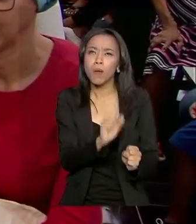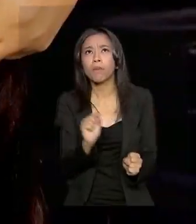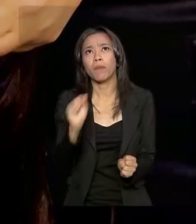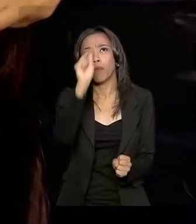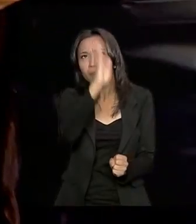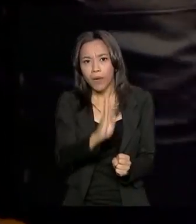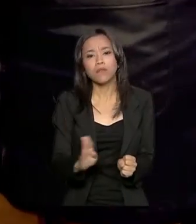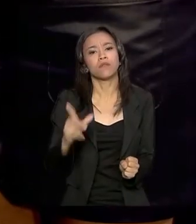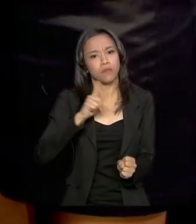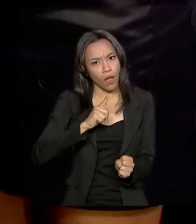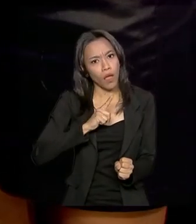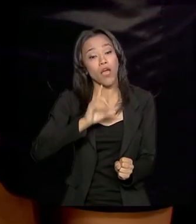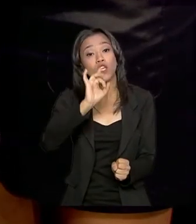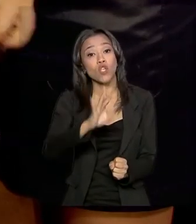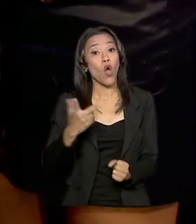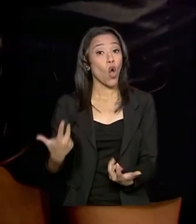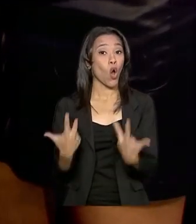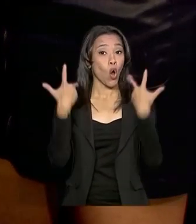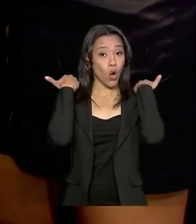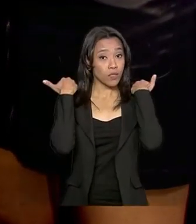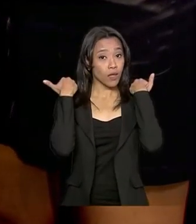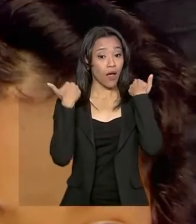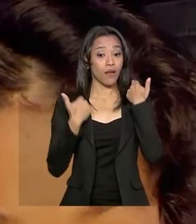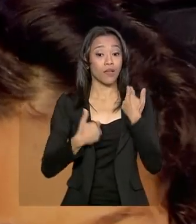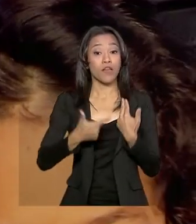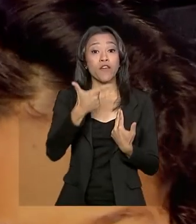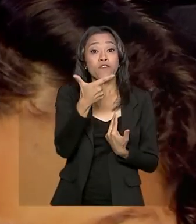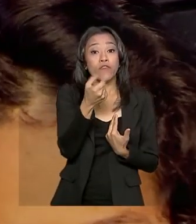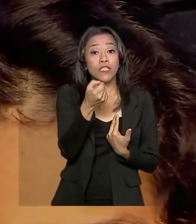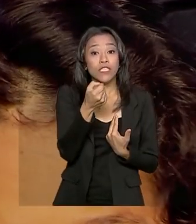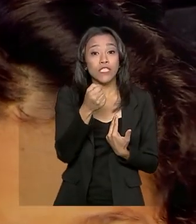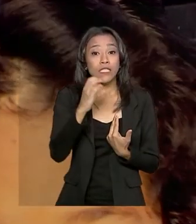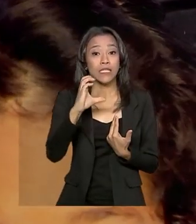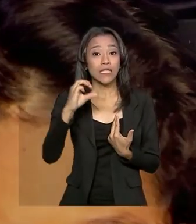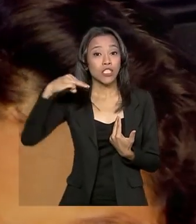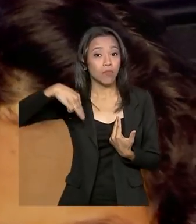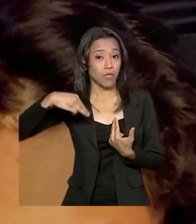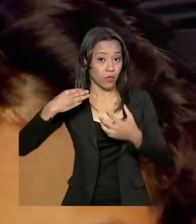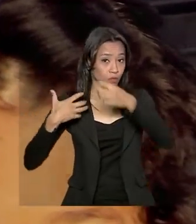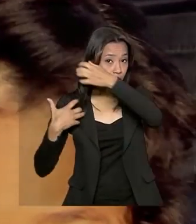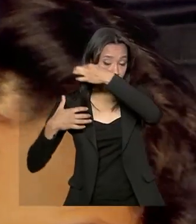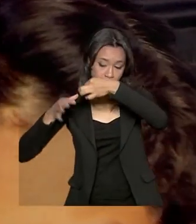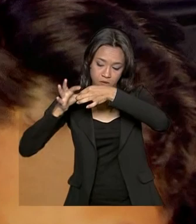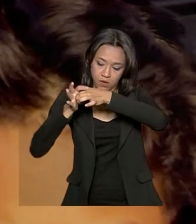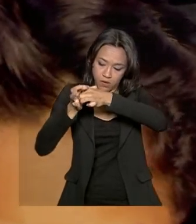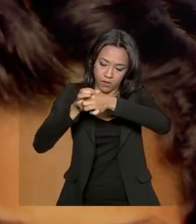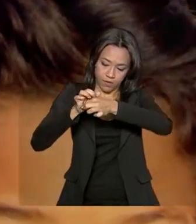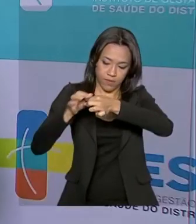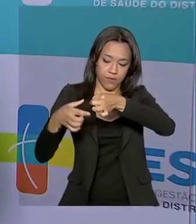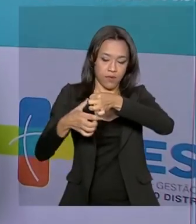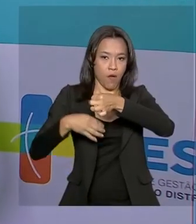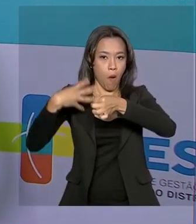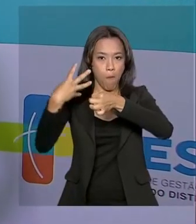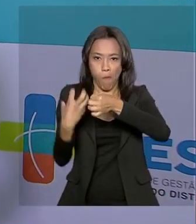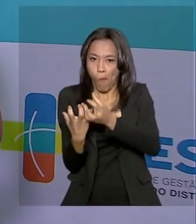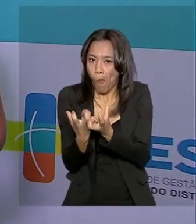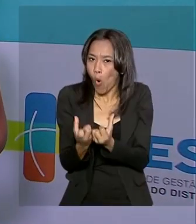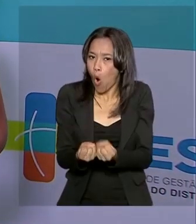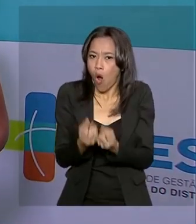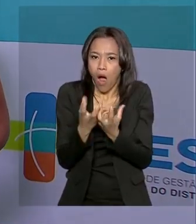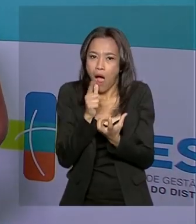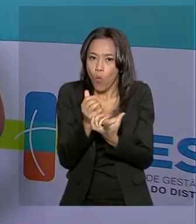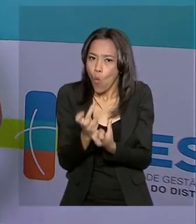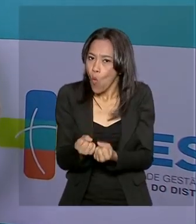país. É só cortar pelo menos 20 centímetros com os fios amarrados e secos. Foi como fez